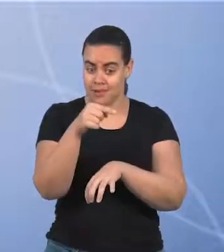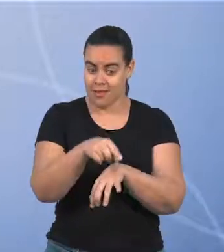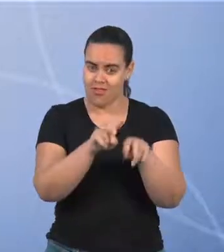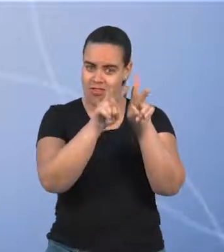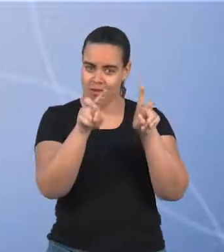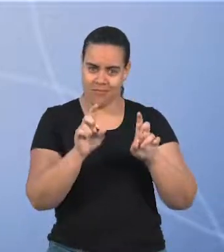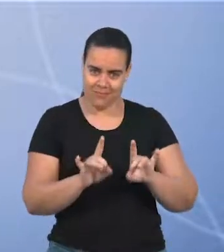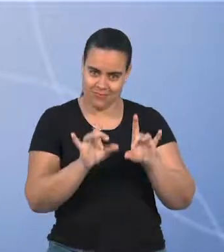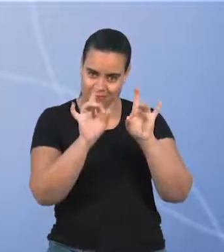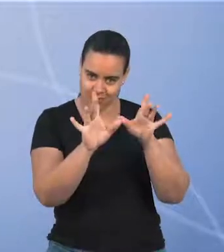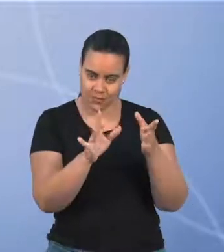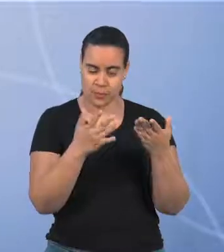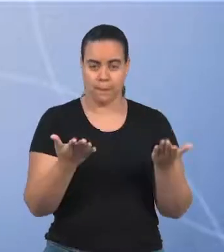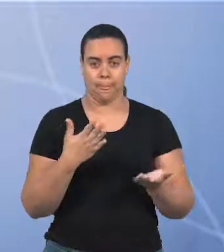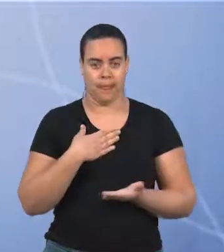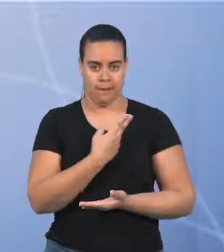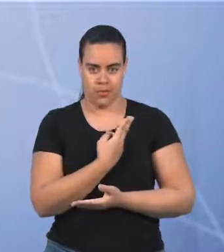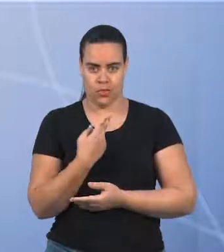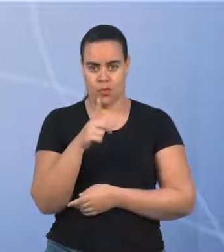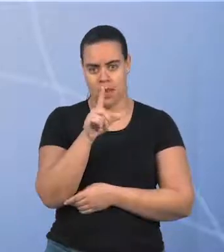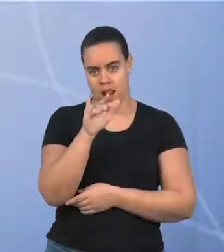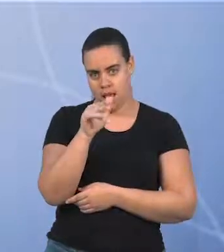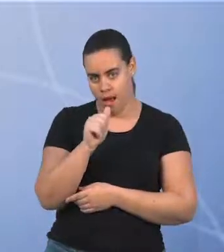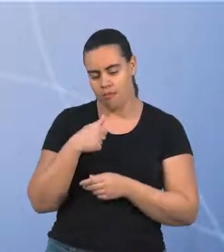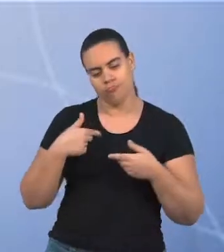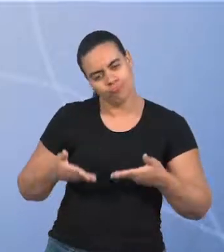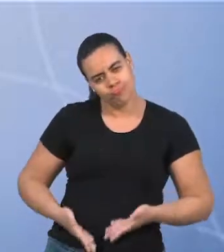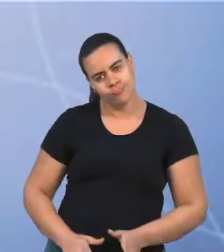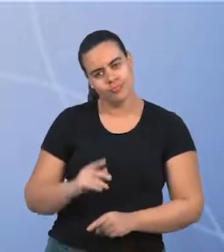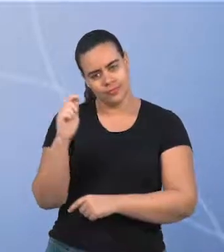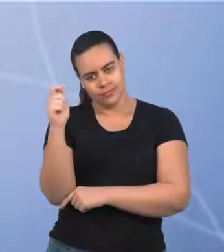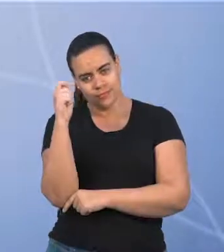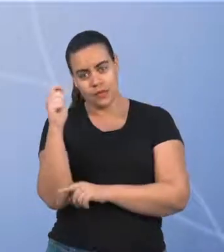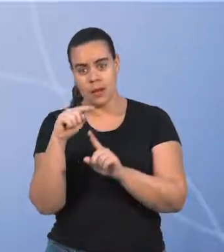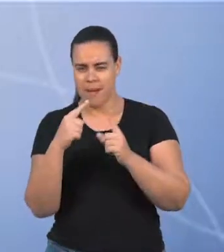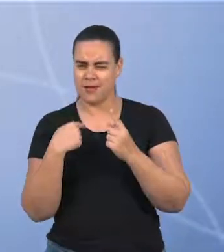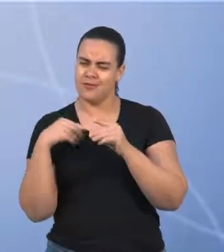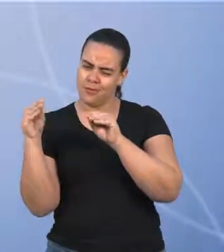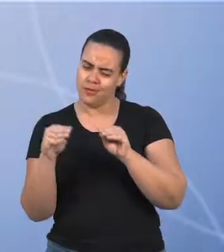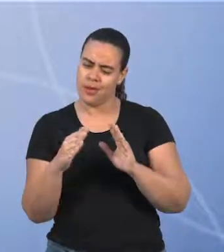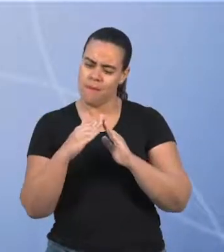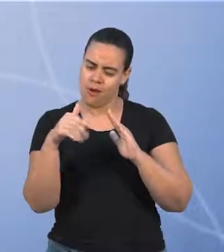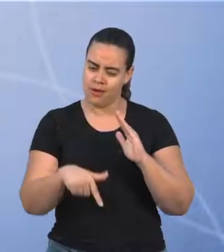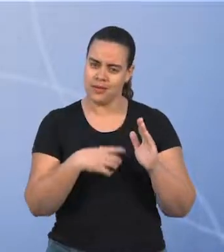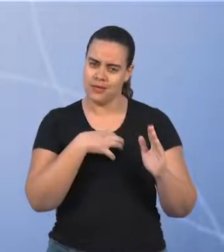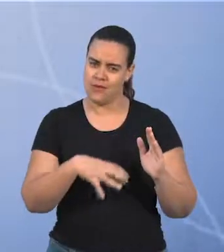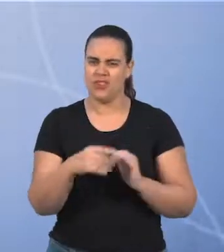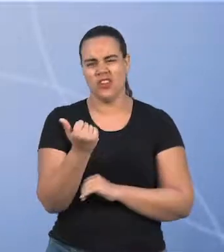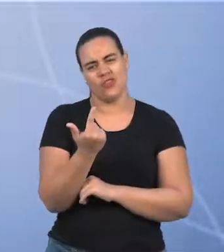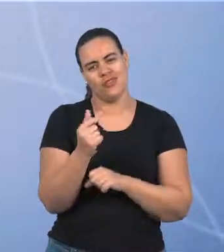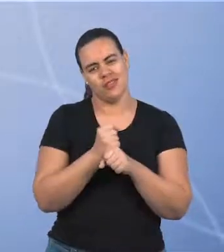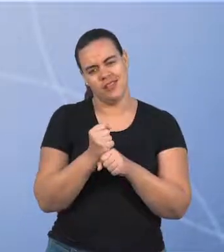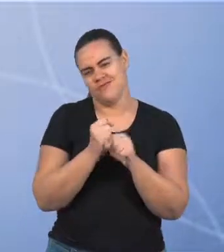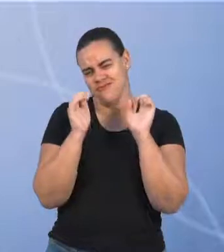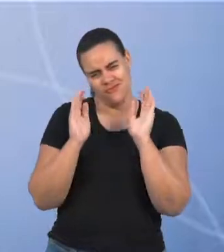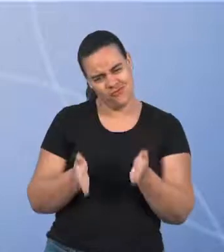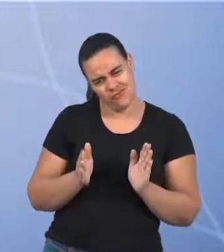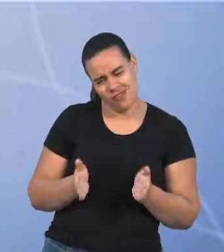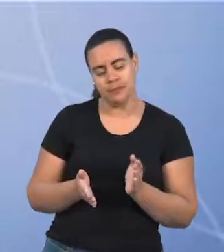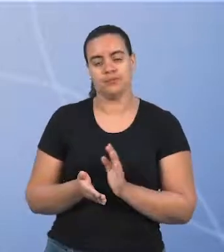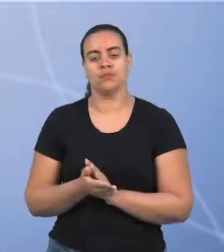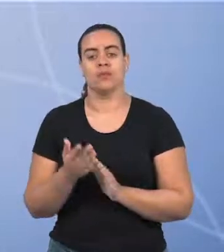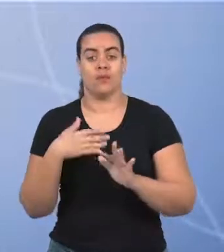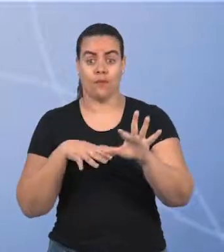tópicos especiais. Meu nome é Lia, sou natural do Rio Grande do Sul, mas eu resido em Salvador há 12 anos, já sou meio baiana. Sou